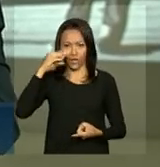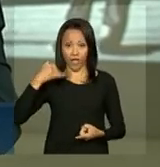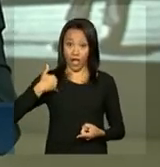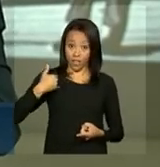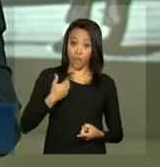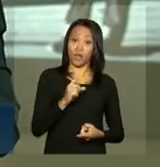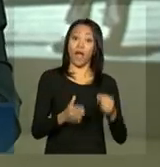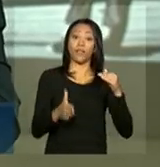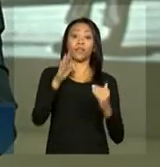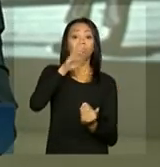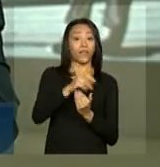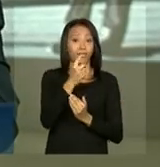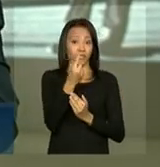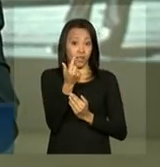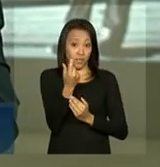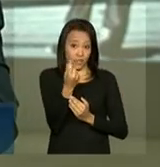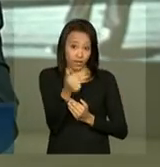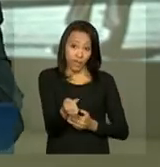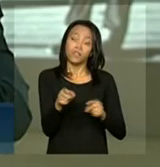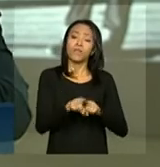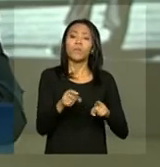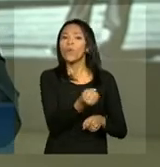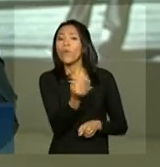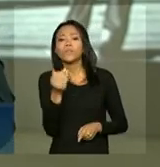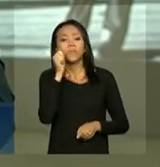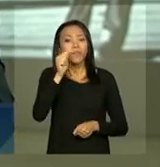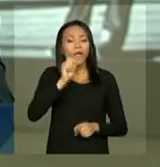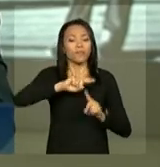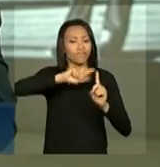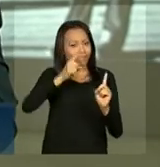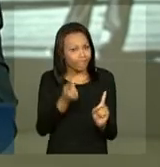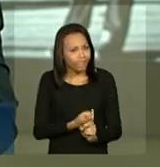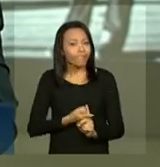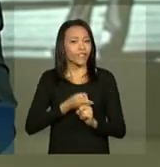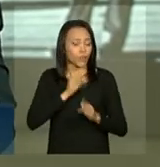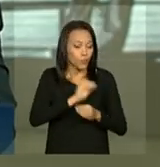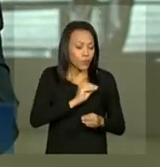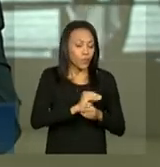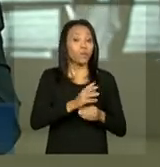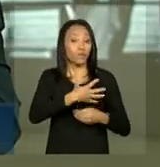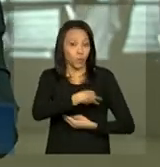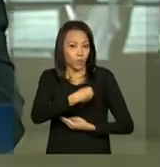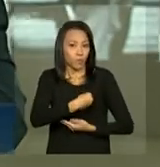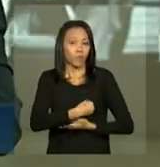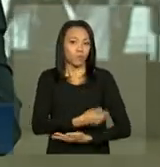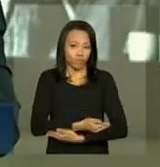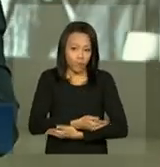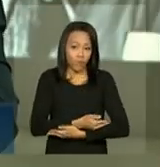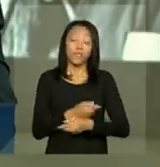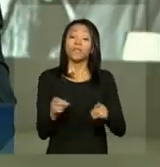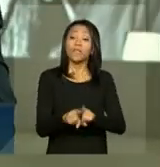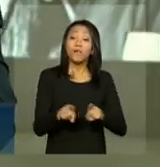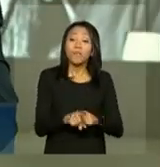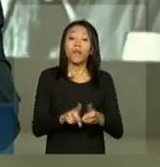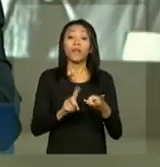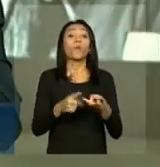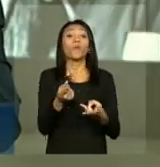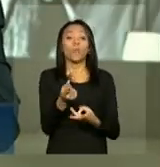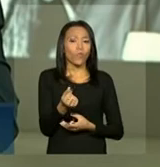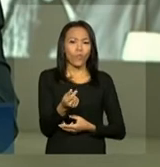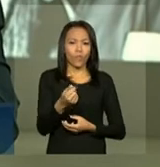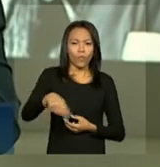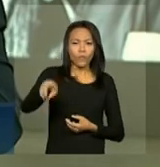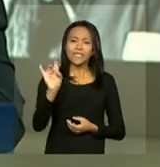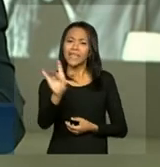até 17 anos, o número de gestantes e nutrizes, que são mulheres que ainda amamentam, e também a renda per